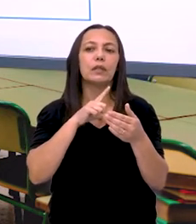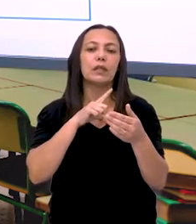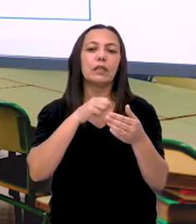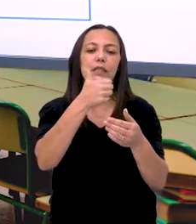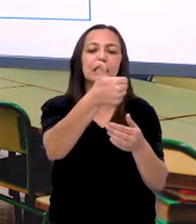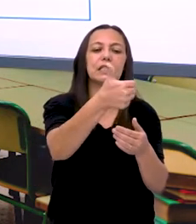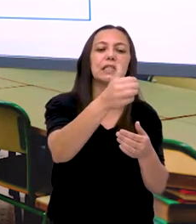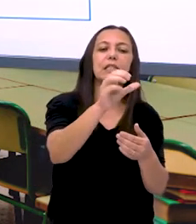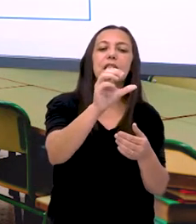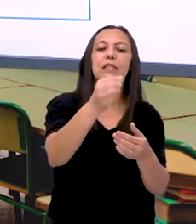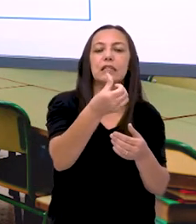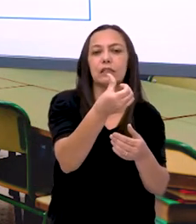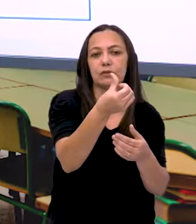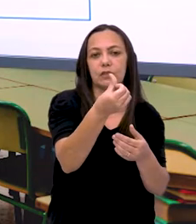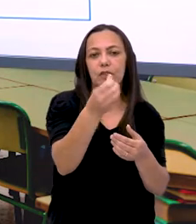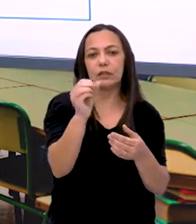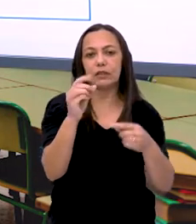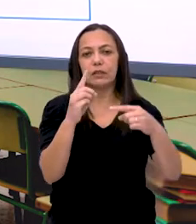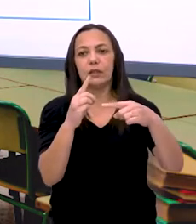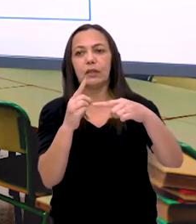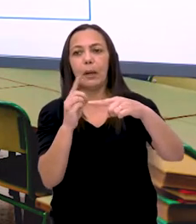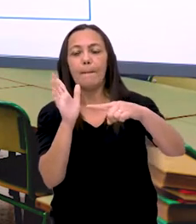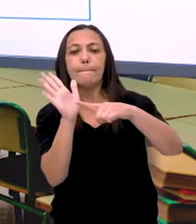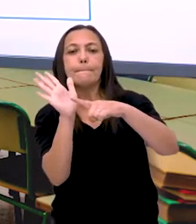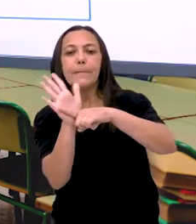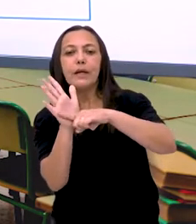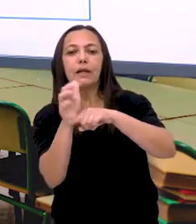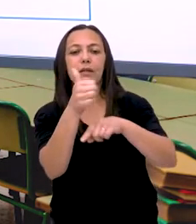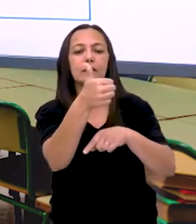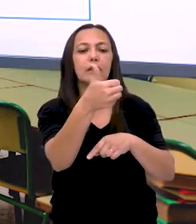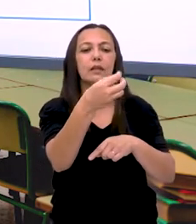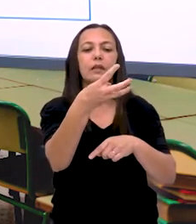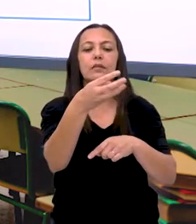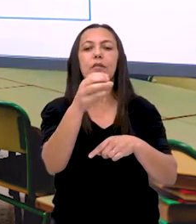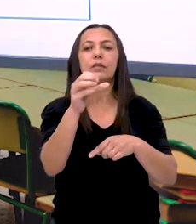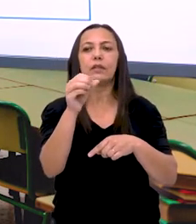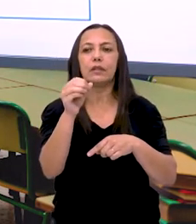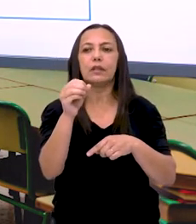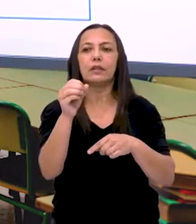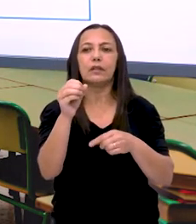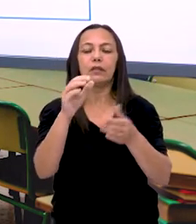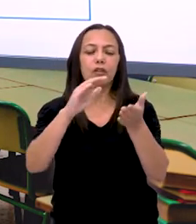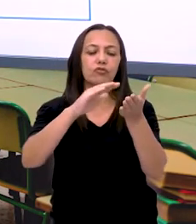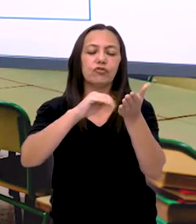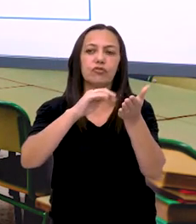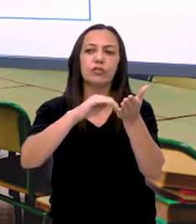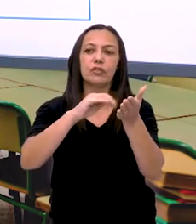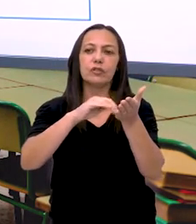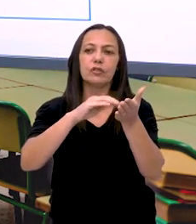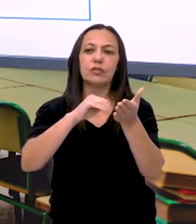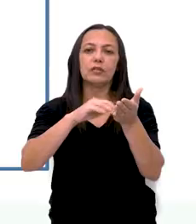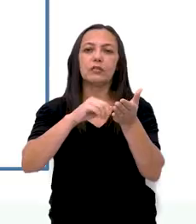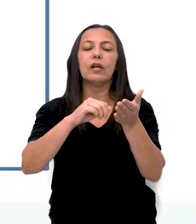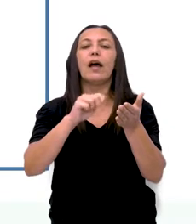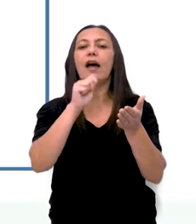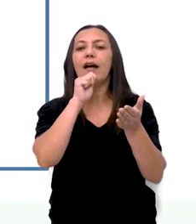Teríamos os cento e sessenta o preço. Somamos os cento e trinta. Vamos tirando. Seis tira três, três.